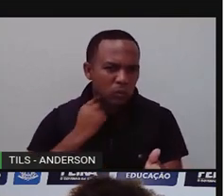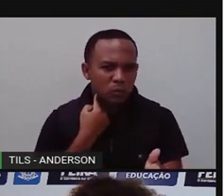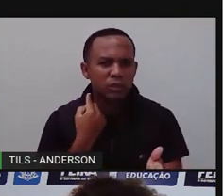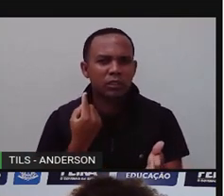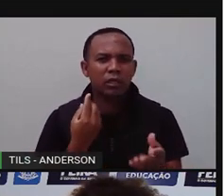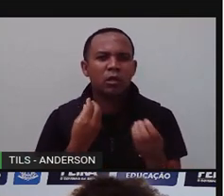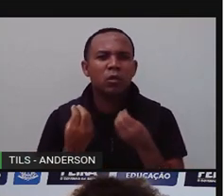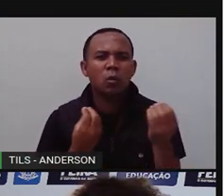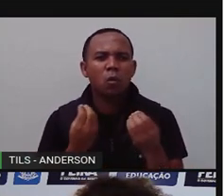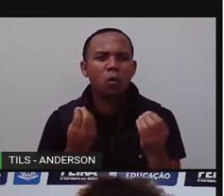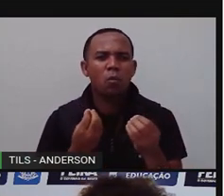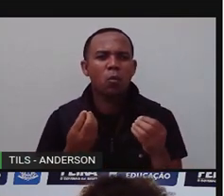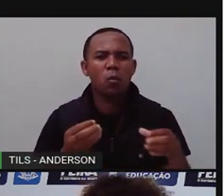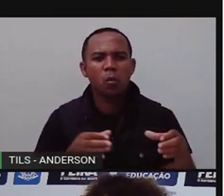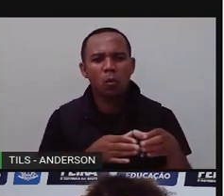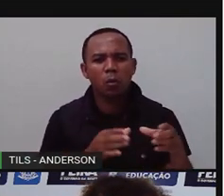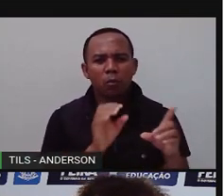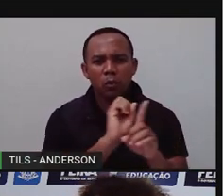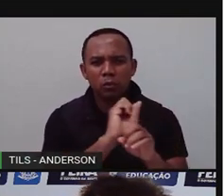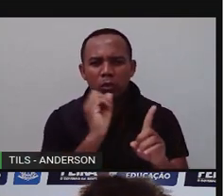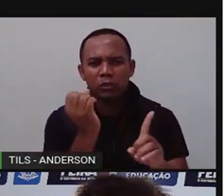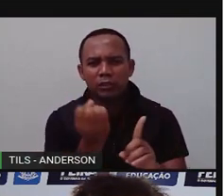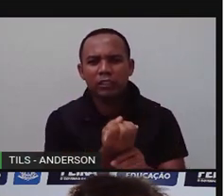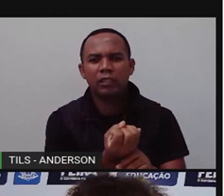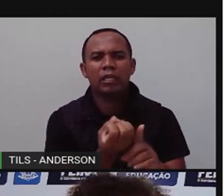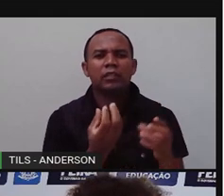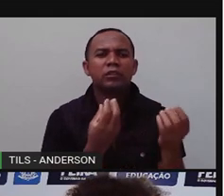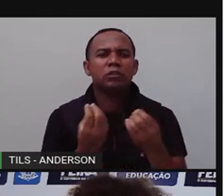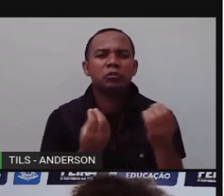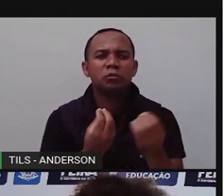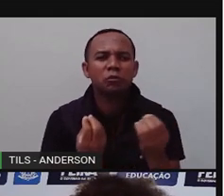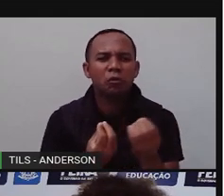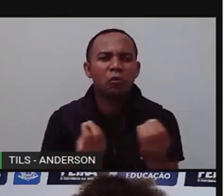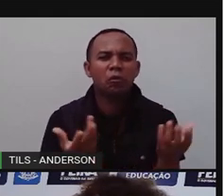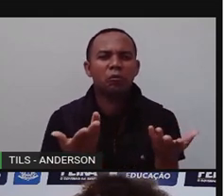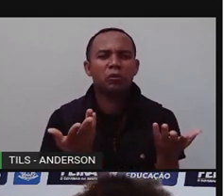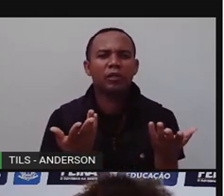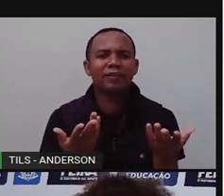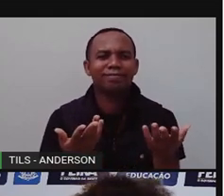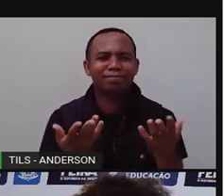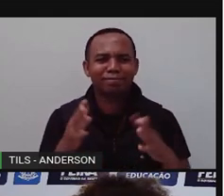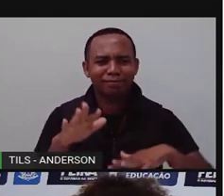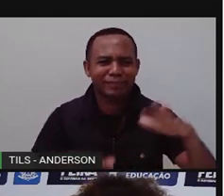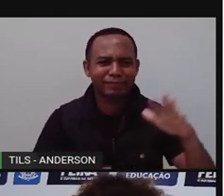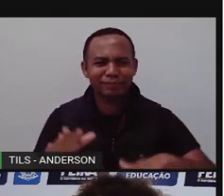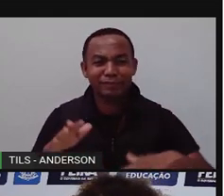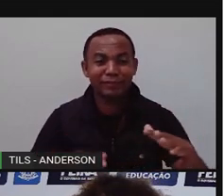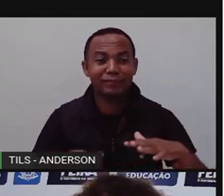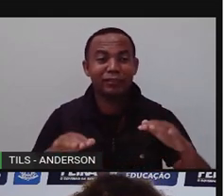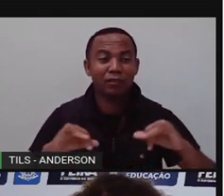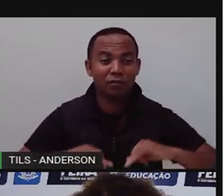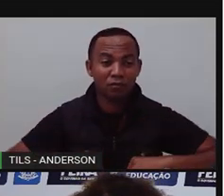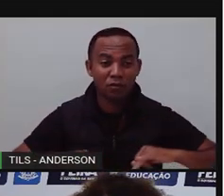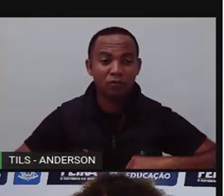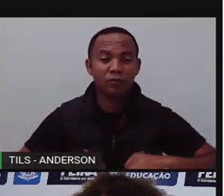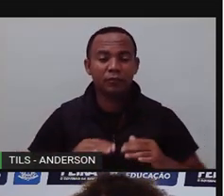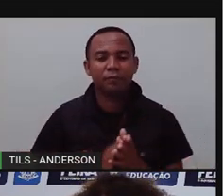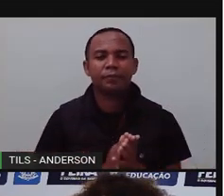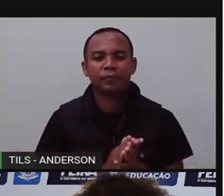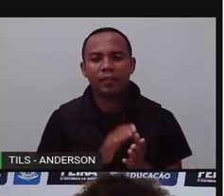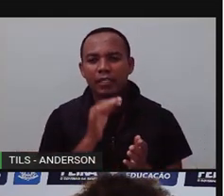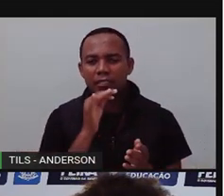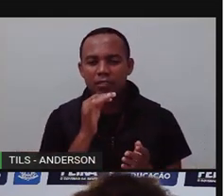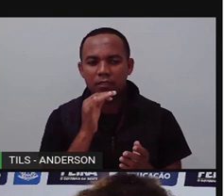sociedade sobre a natureza. Bom, passamos aí, né? Por um período de chuva, esse período que vem chegando o inverno. E aí, a nossa cidade,